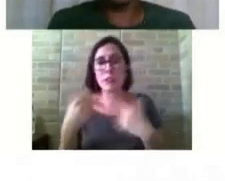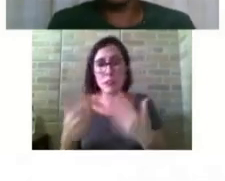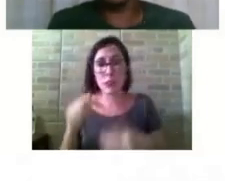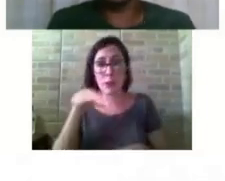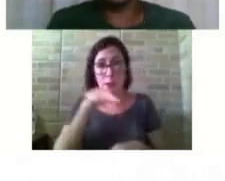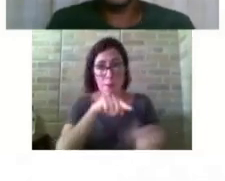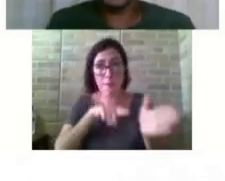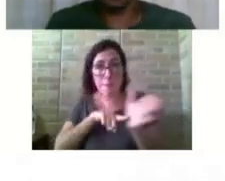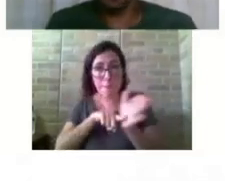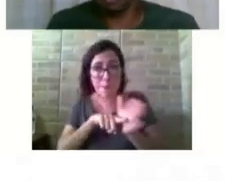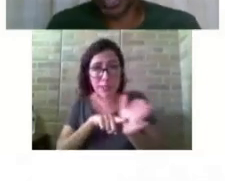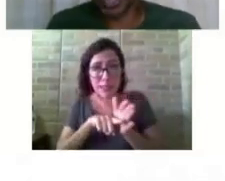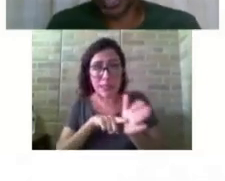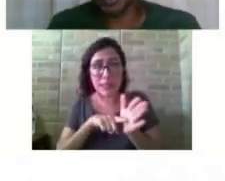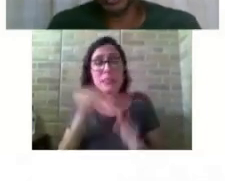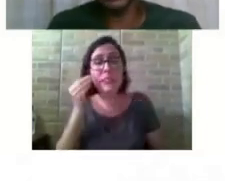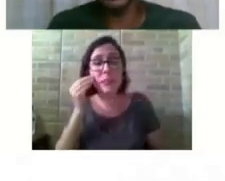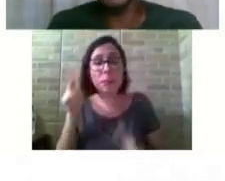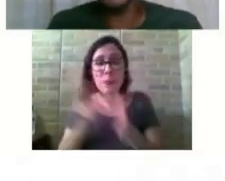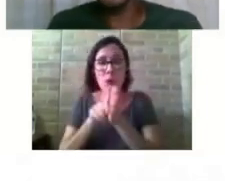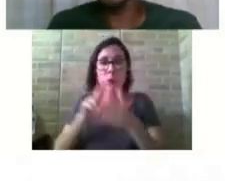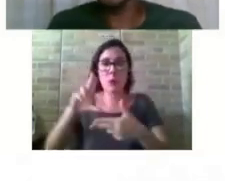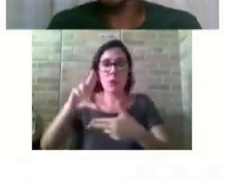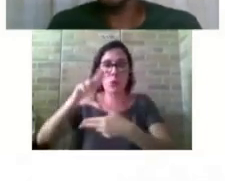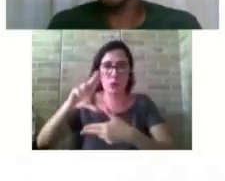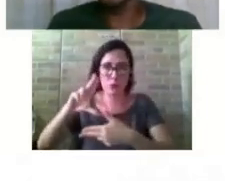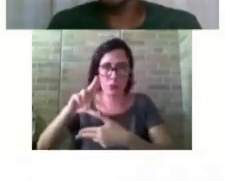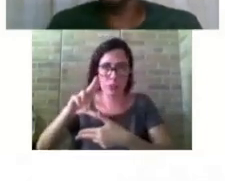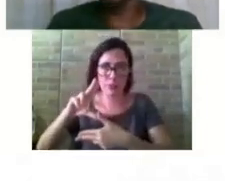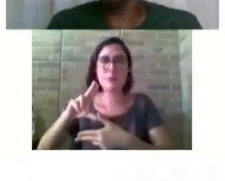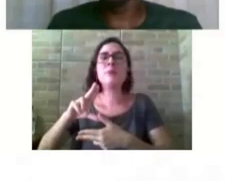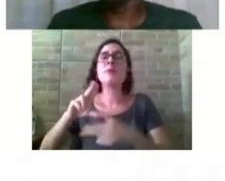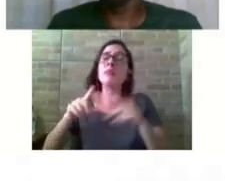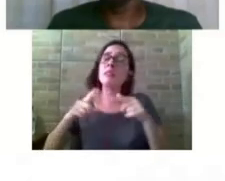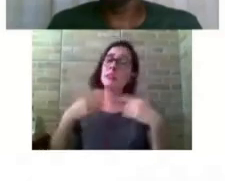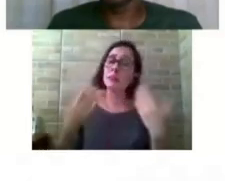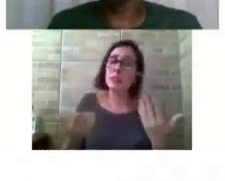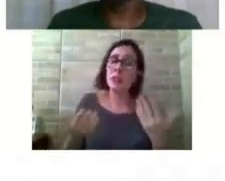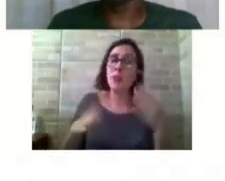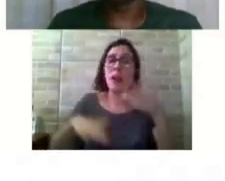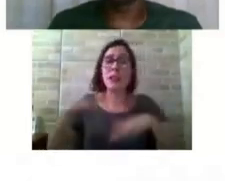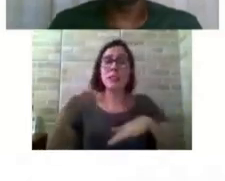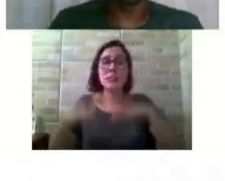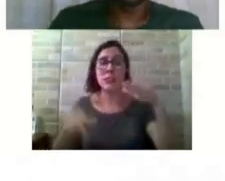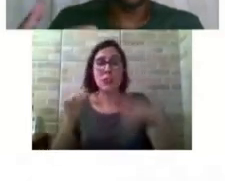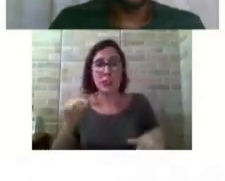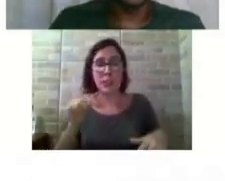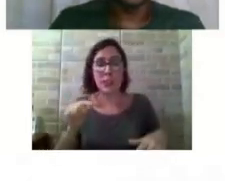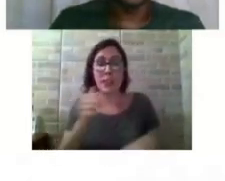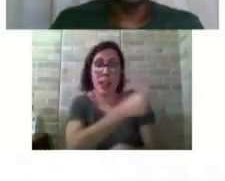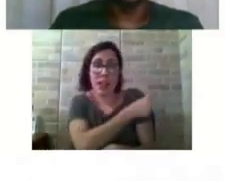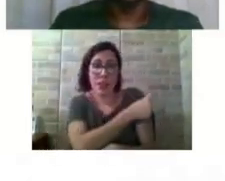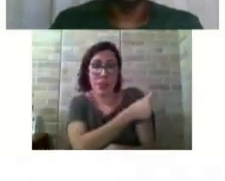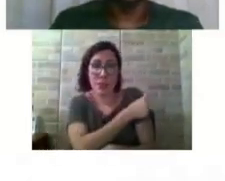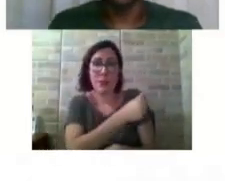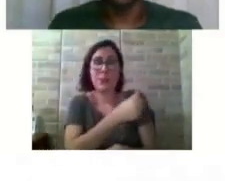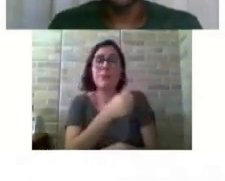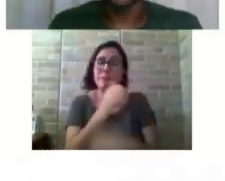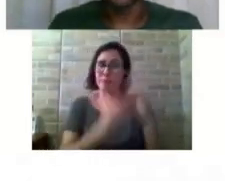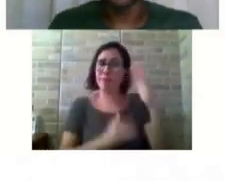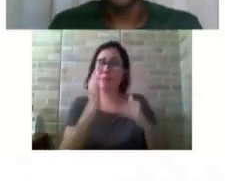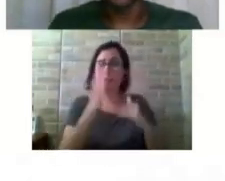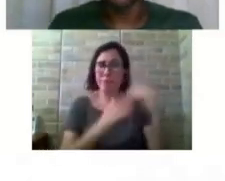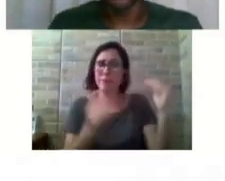realizada pela UFBA. Então, às vezes, o aluno tinha habilidade com